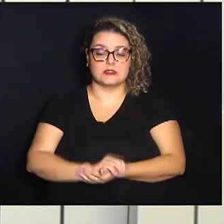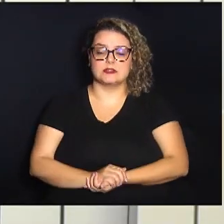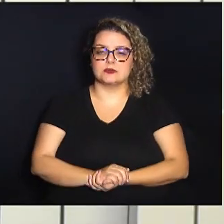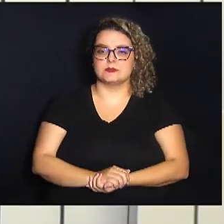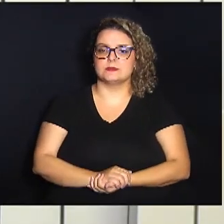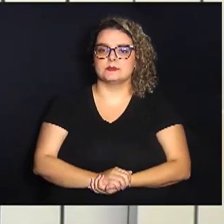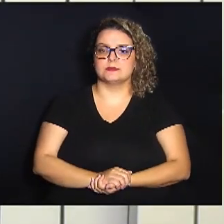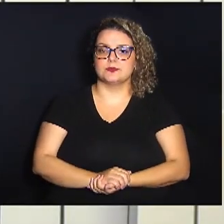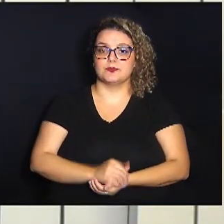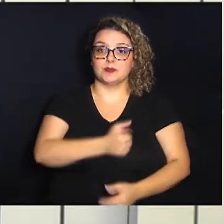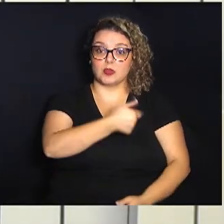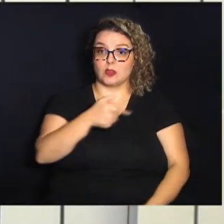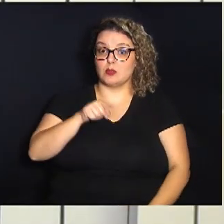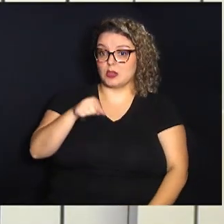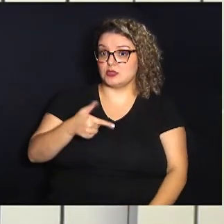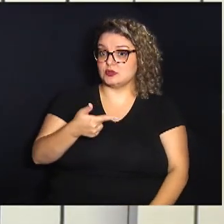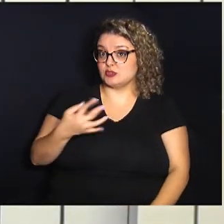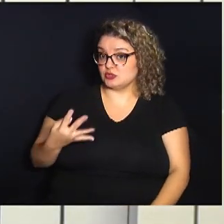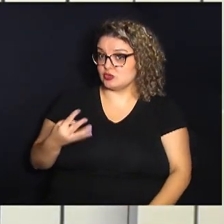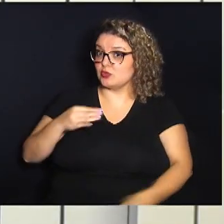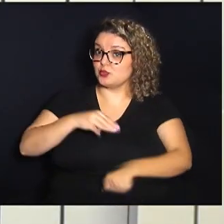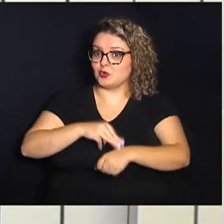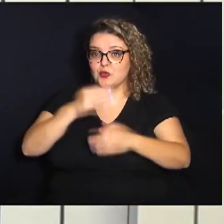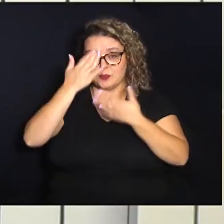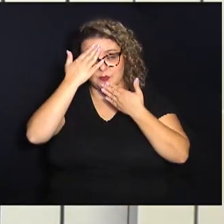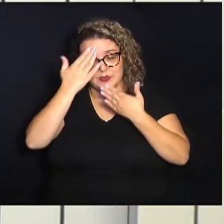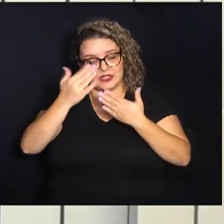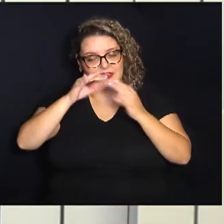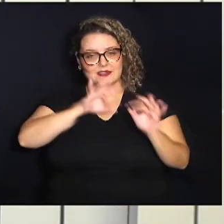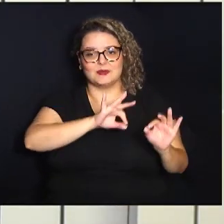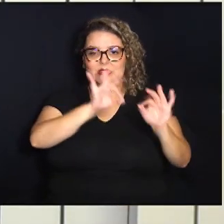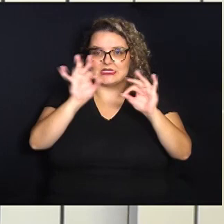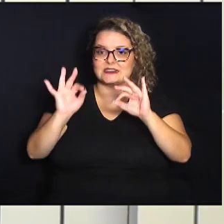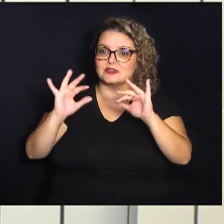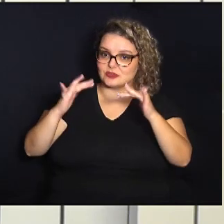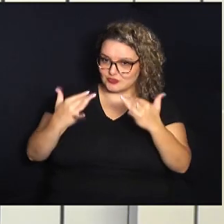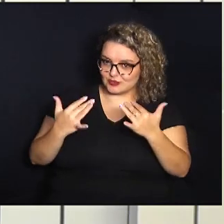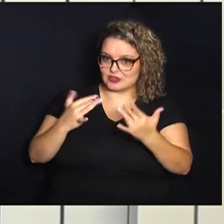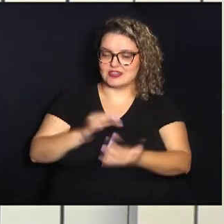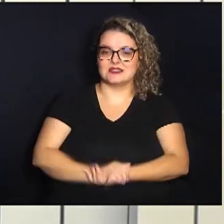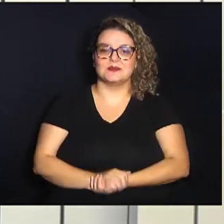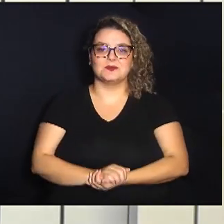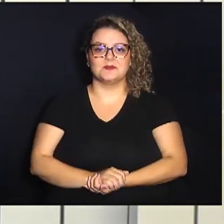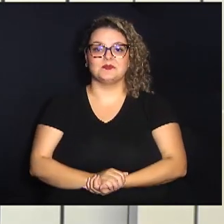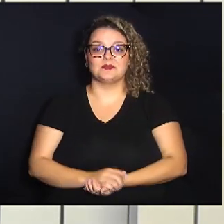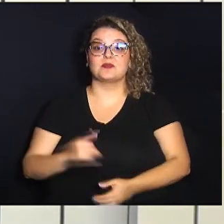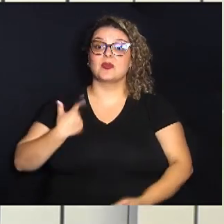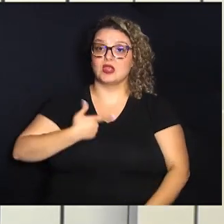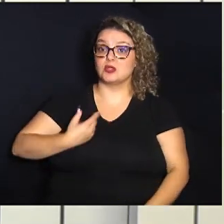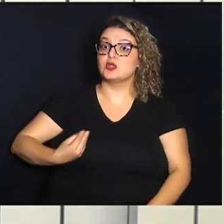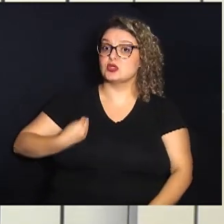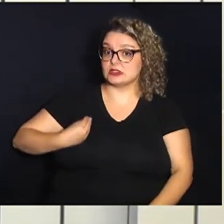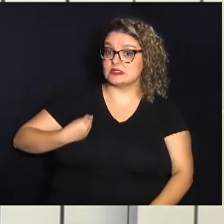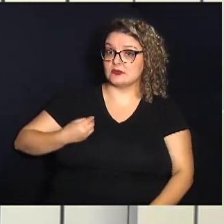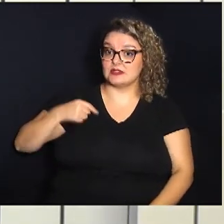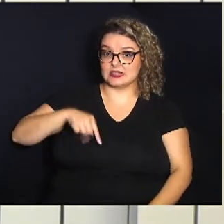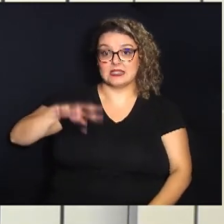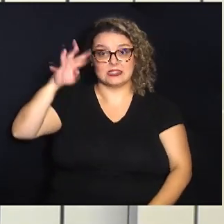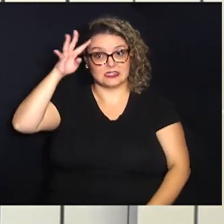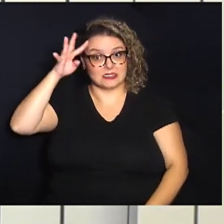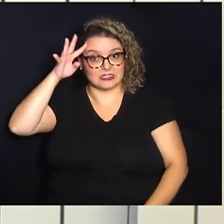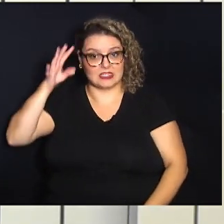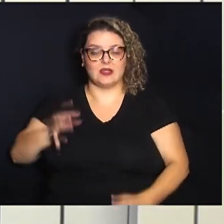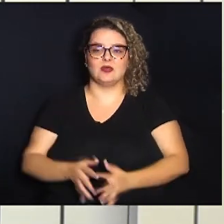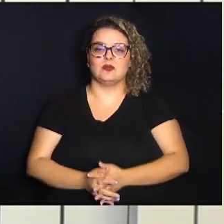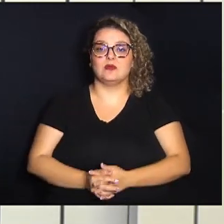meio dia mais 24 minutos muito obrigado pela sua companhia pela sua audiência estamos ao vivo nesta quarta-feira